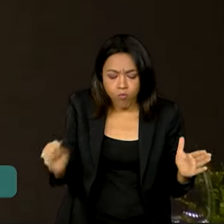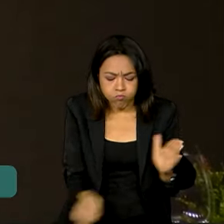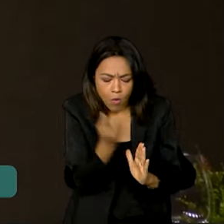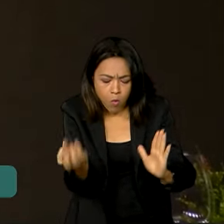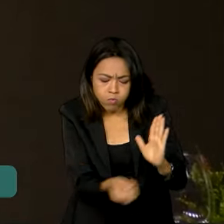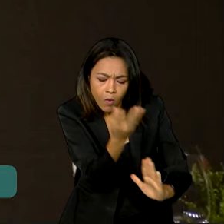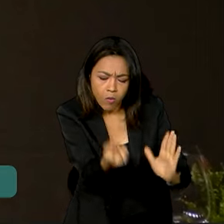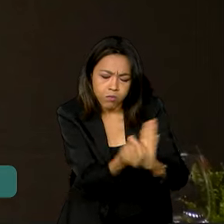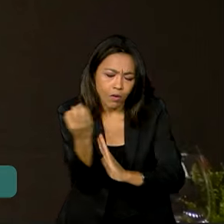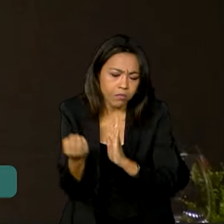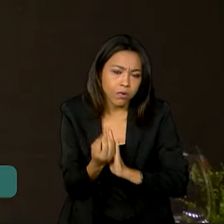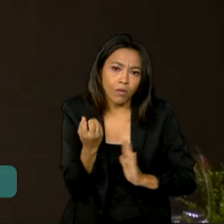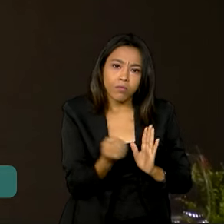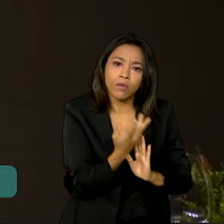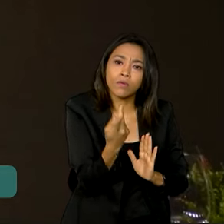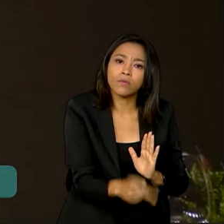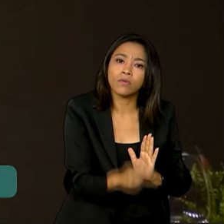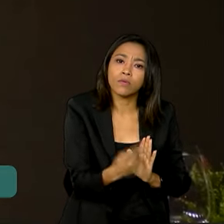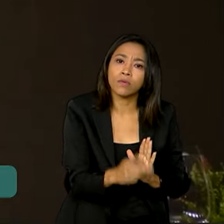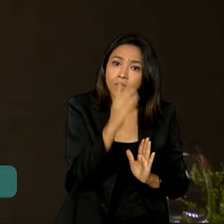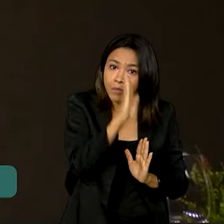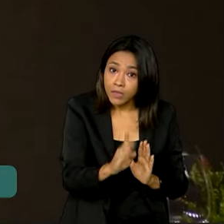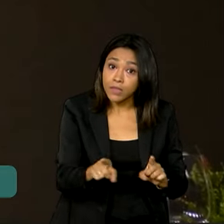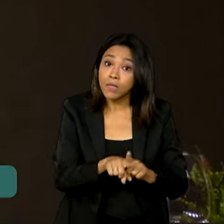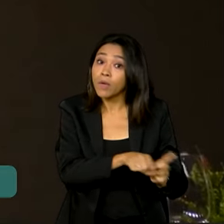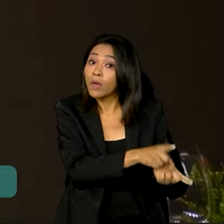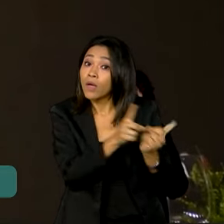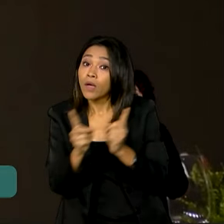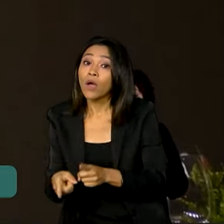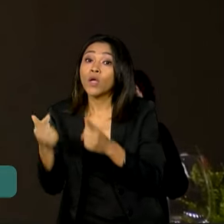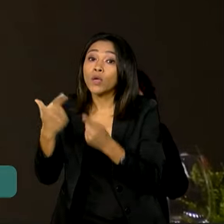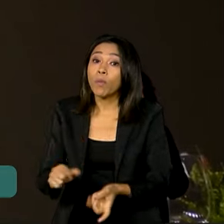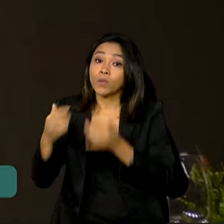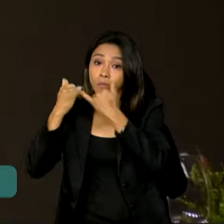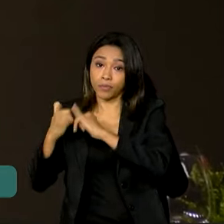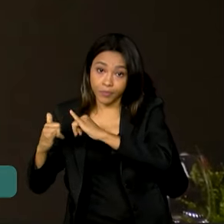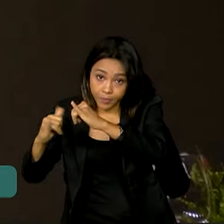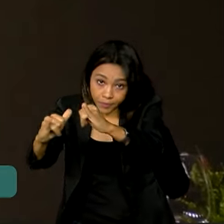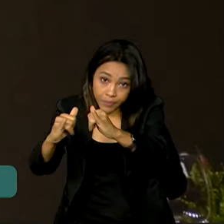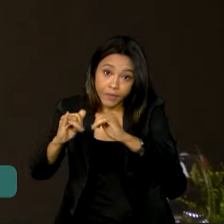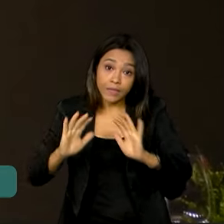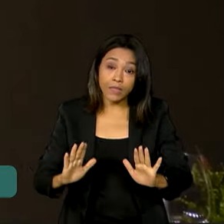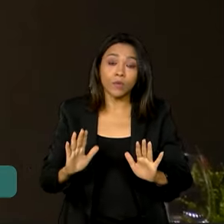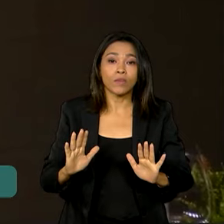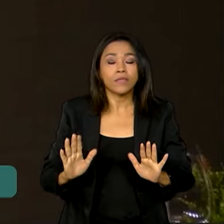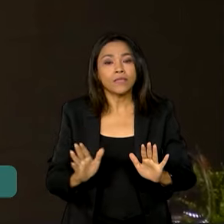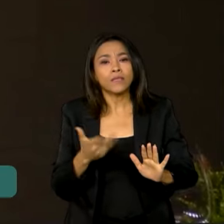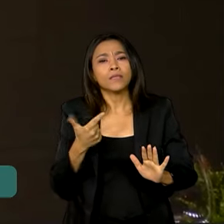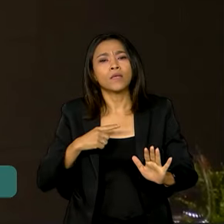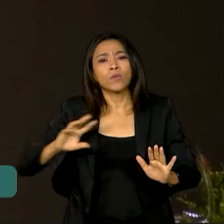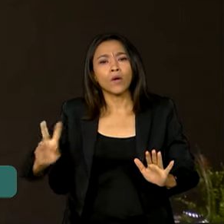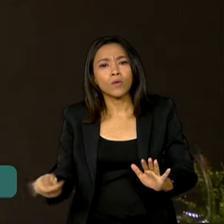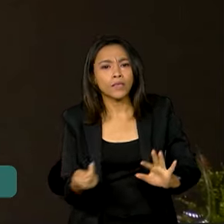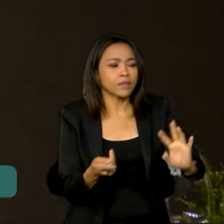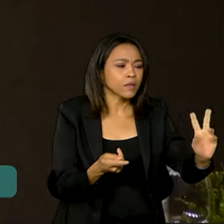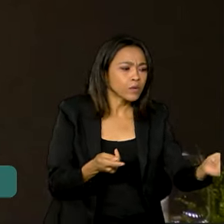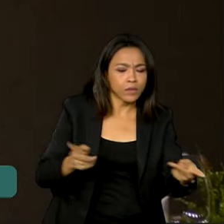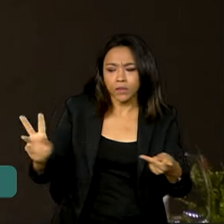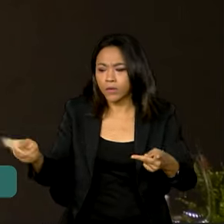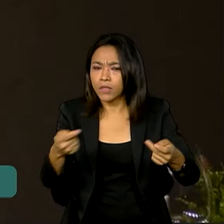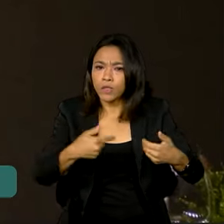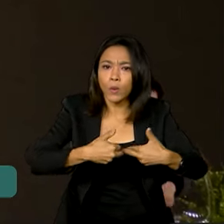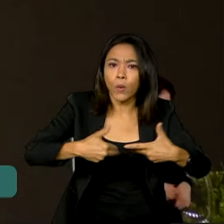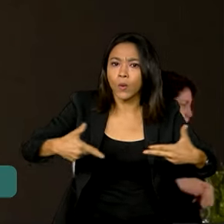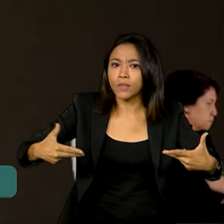em geral e nossa matriz energética em particular. Então, são circunstâncias que favorecem